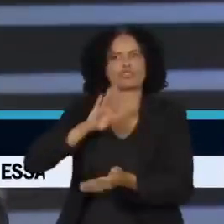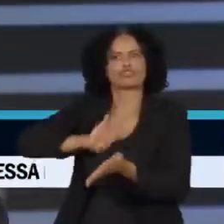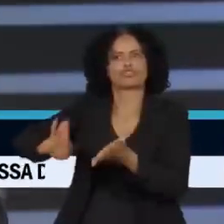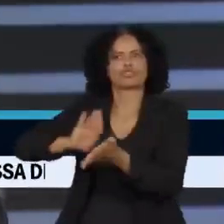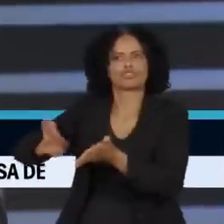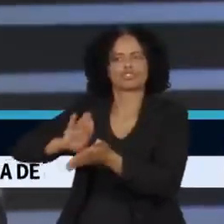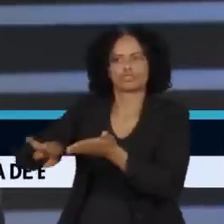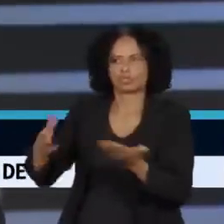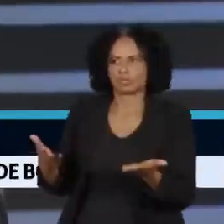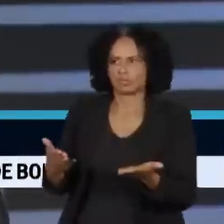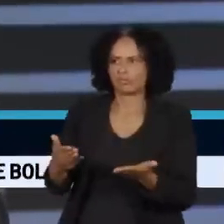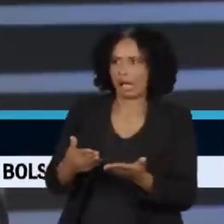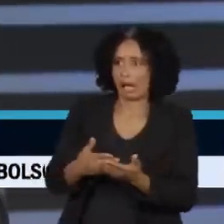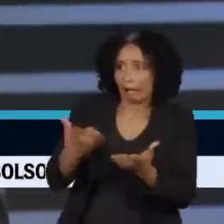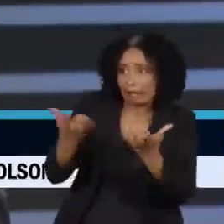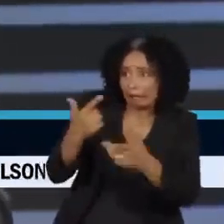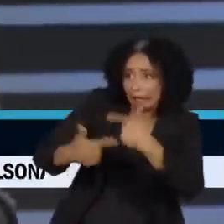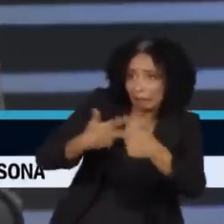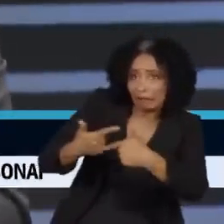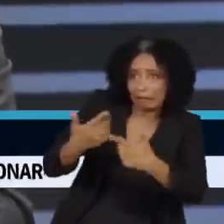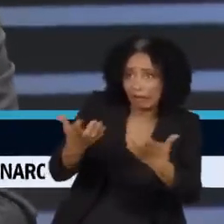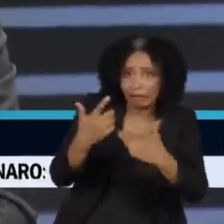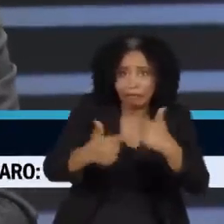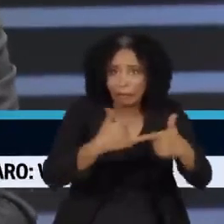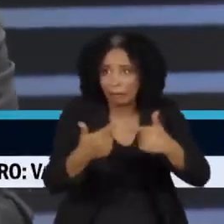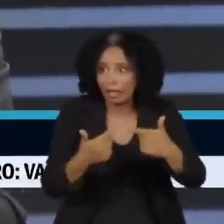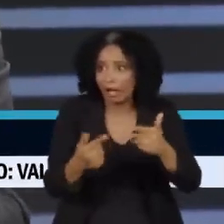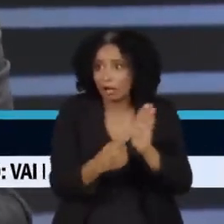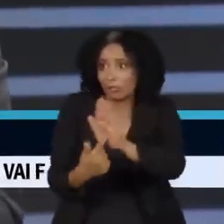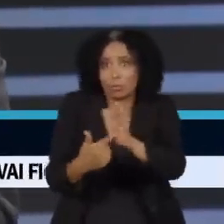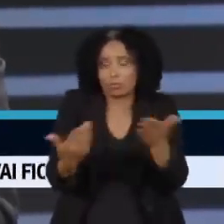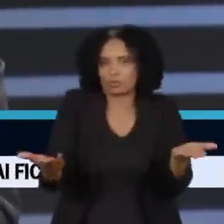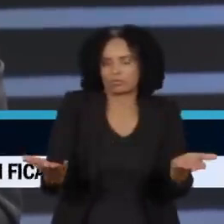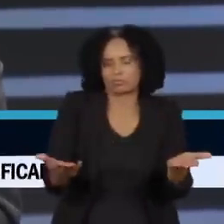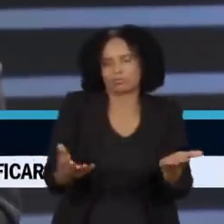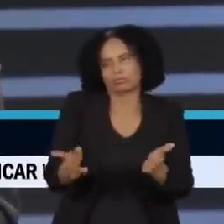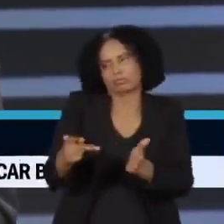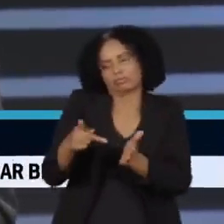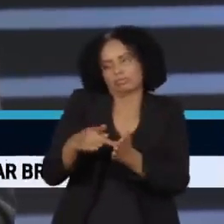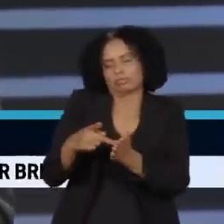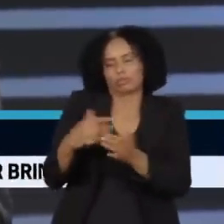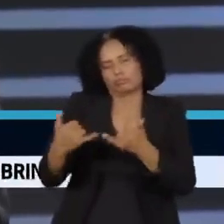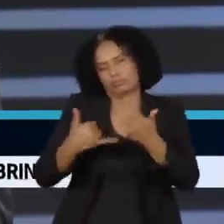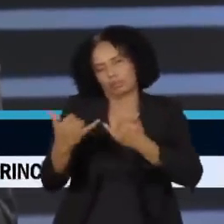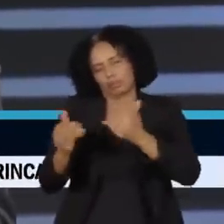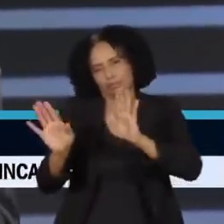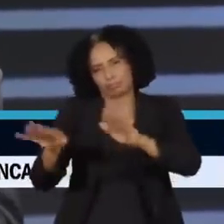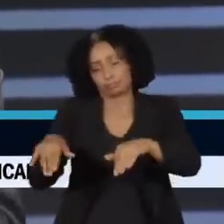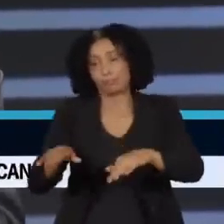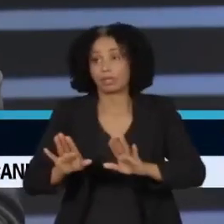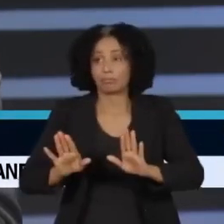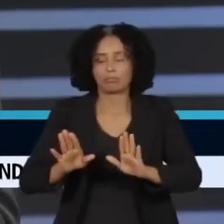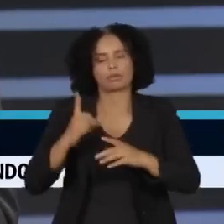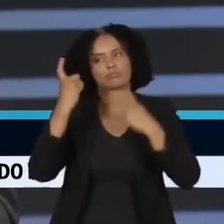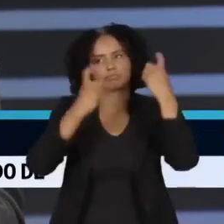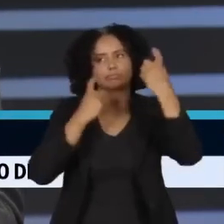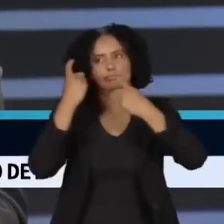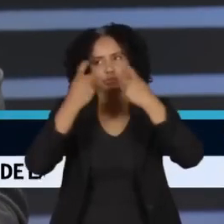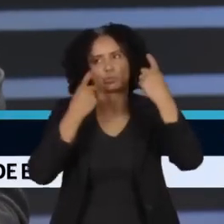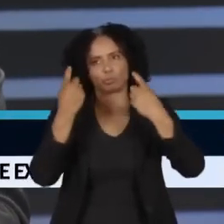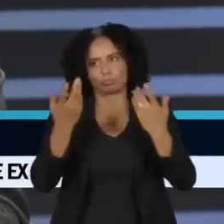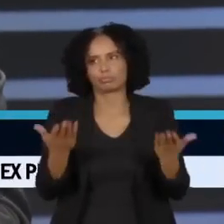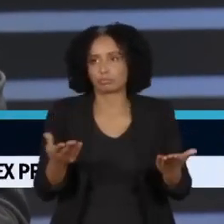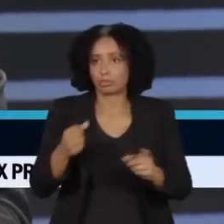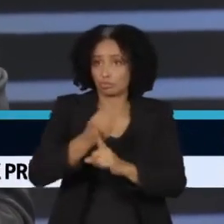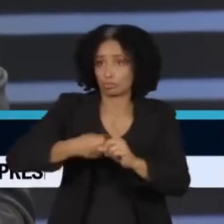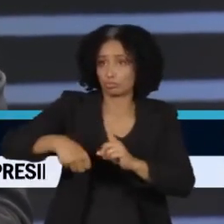lá, oferecer um emprego para esse pessoal. Eu não gosto, na verdade, de brincadeiras à parte. Isso é extremamente preocupante. Você tem um naco da